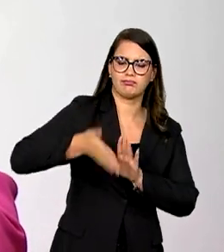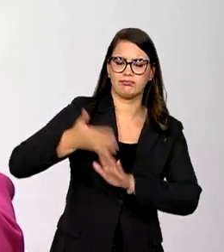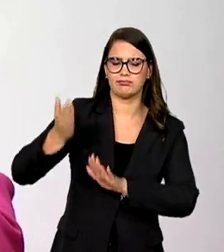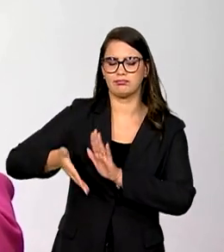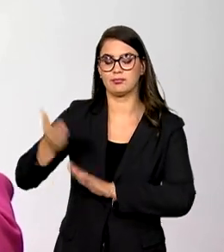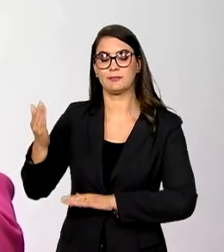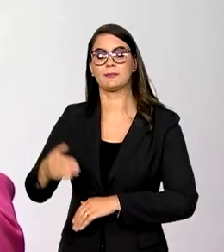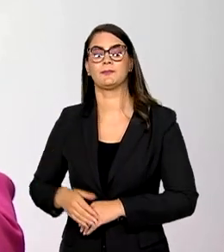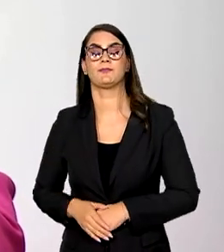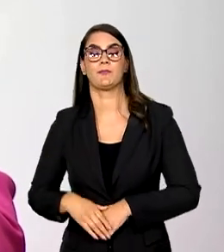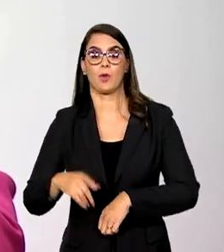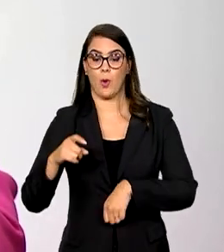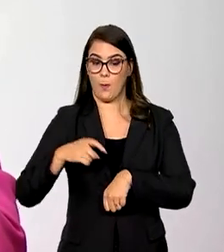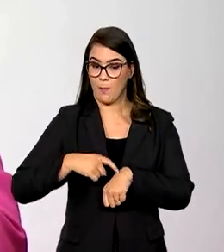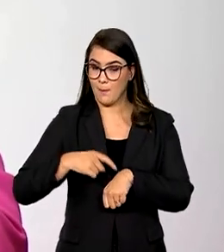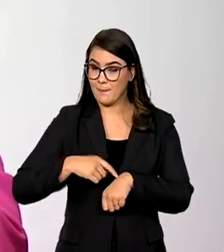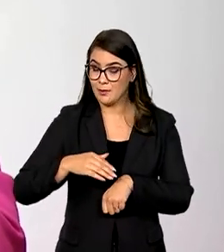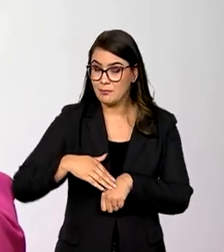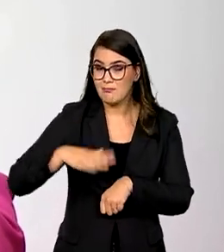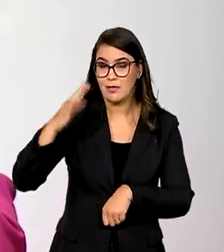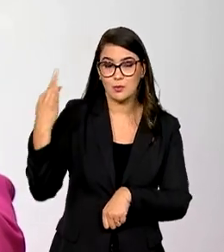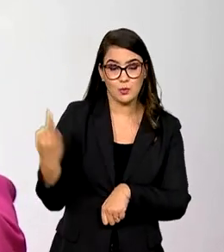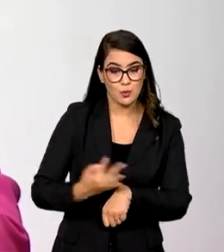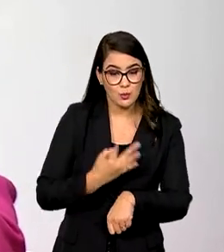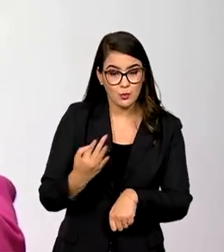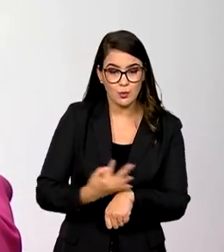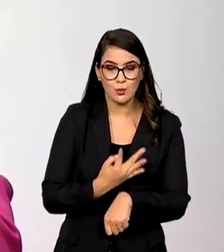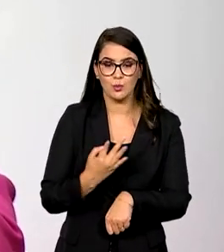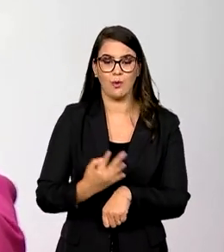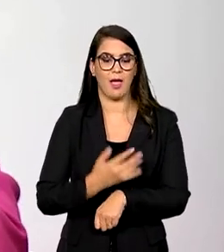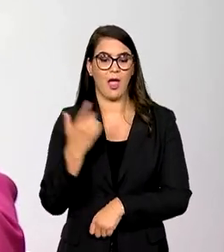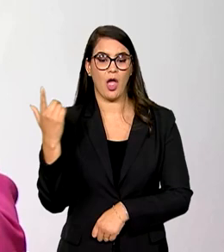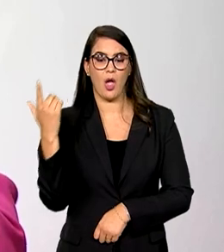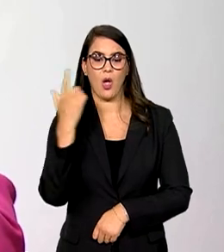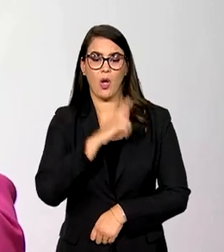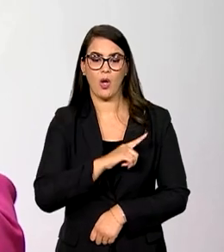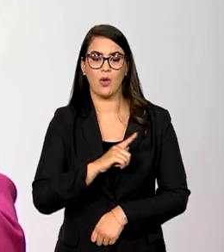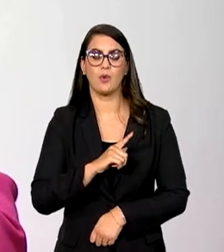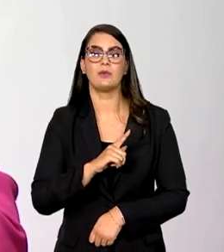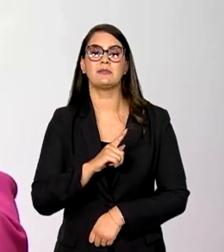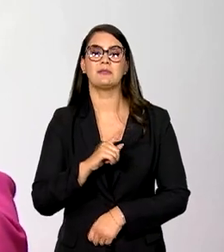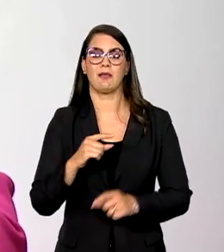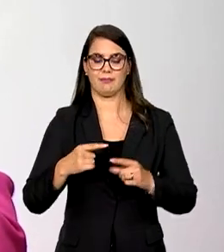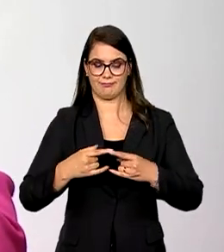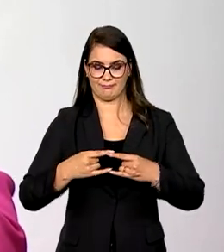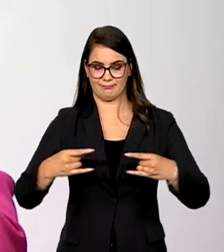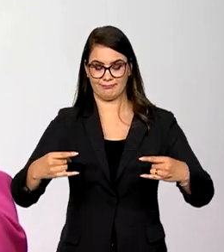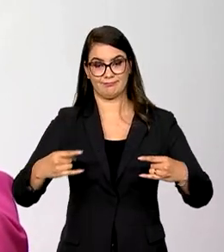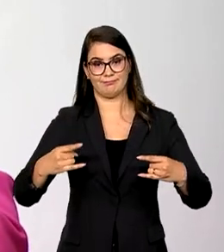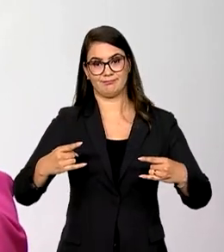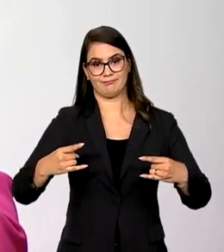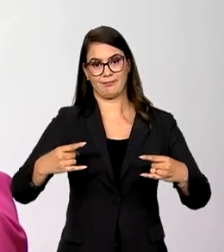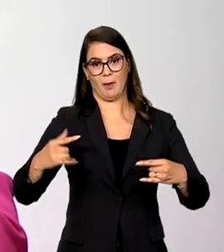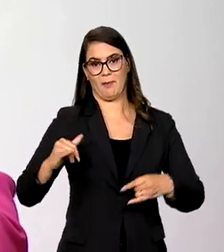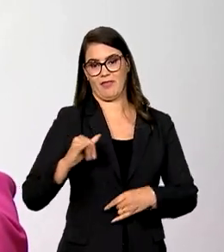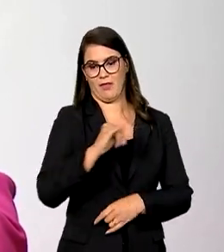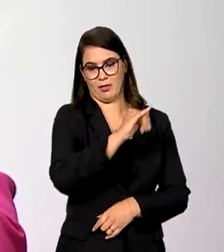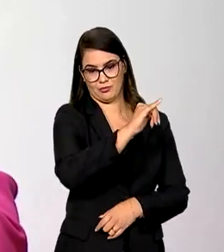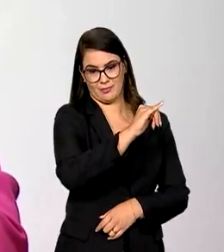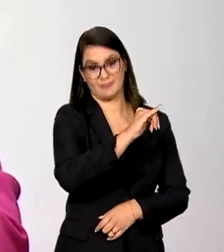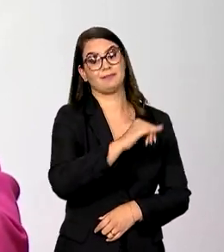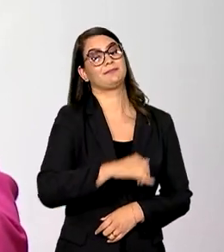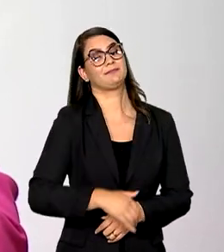o momento mais duro da gente é sempre o momento de gente conseguir os bilhetes aéreos. Então, assim,